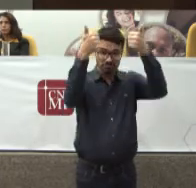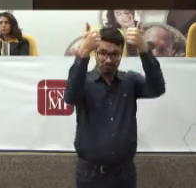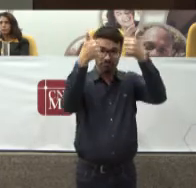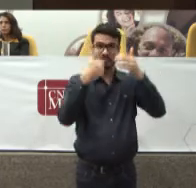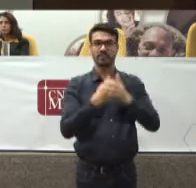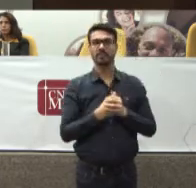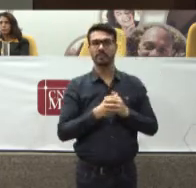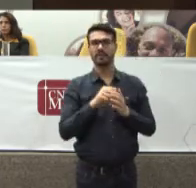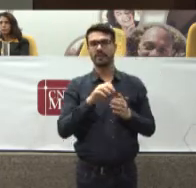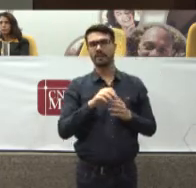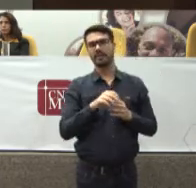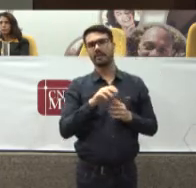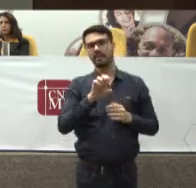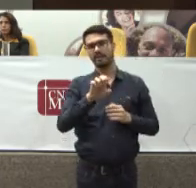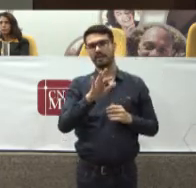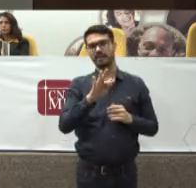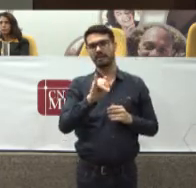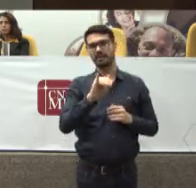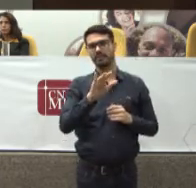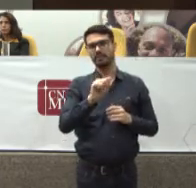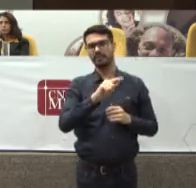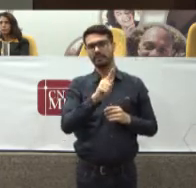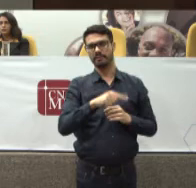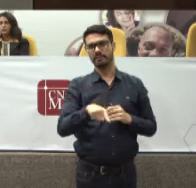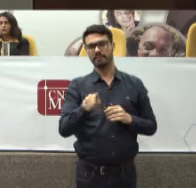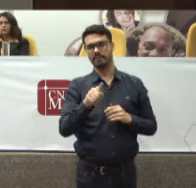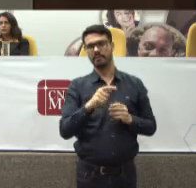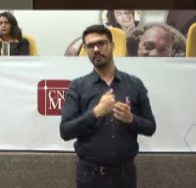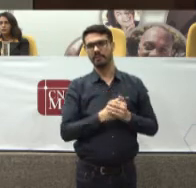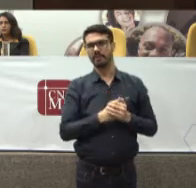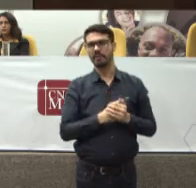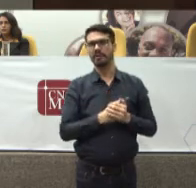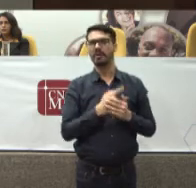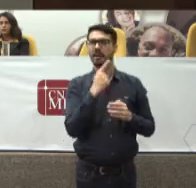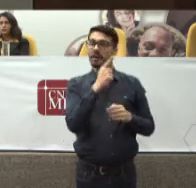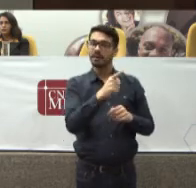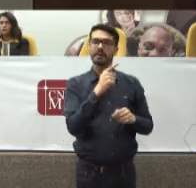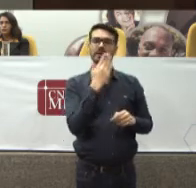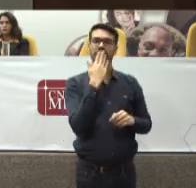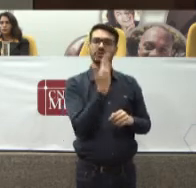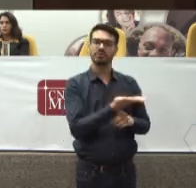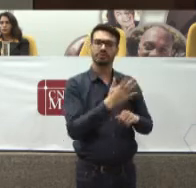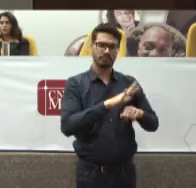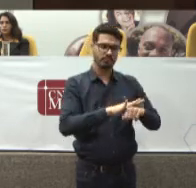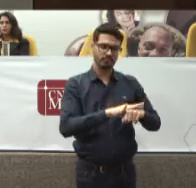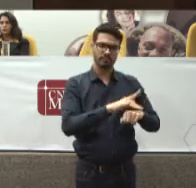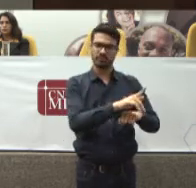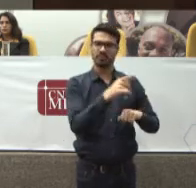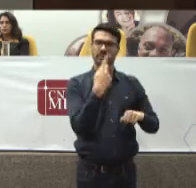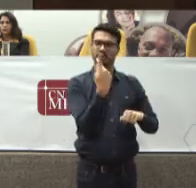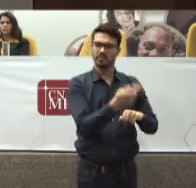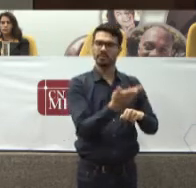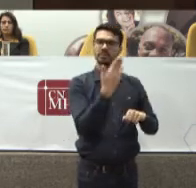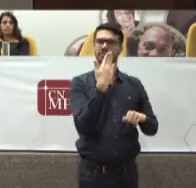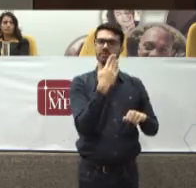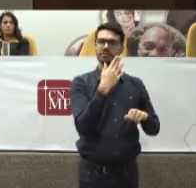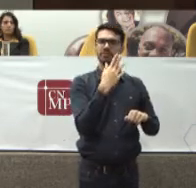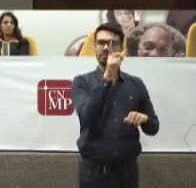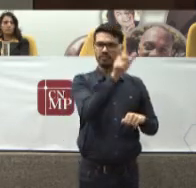Eficaz Para aquele tipo De doença E para aquele tipo De paciente Pois bem